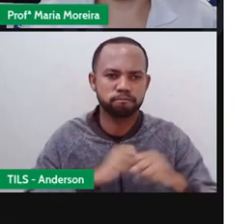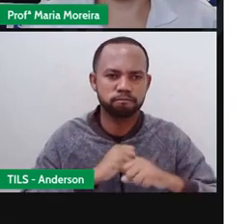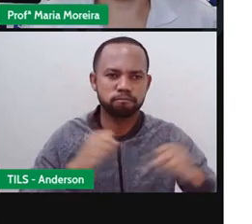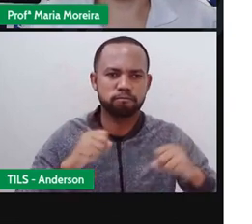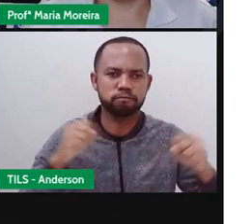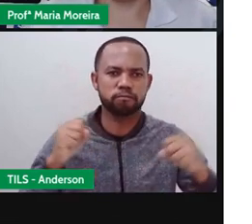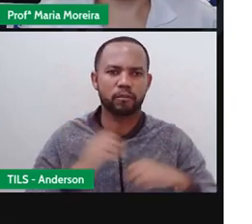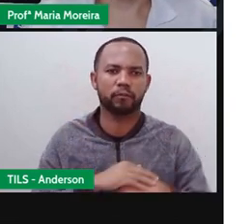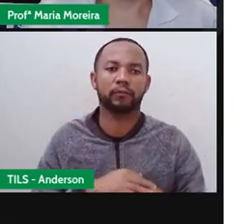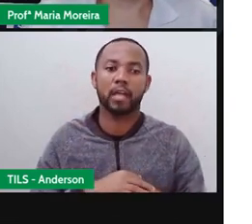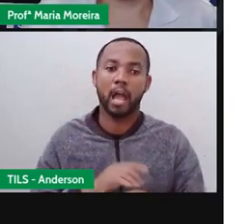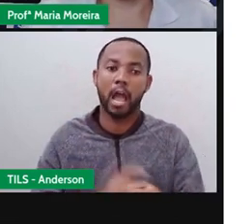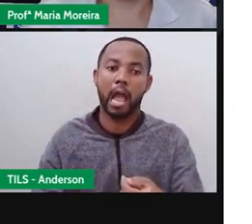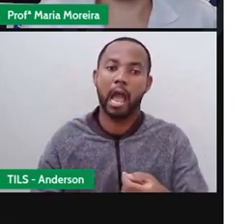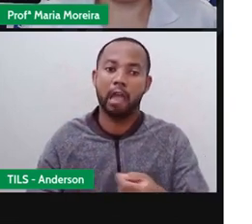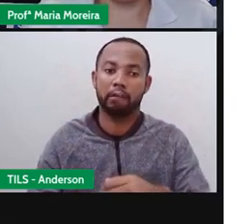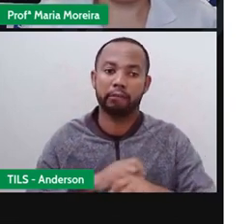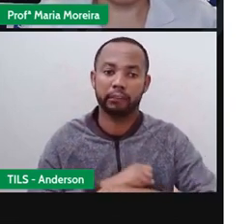fome e o quê?